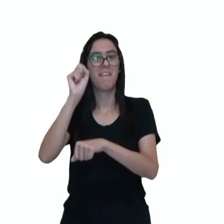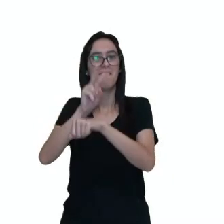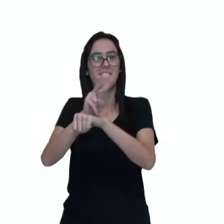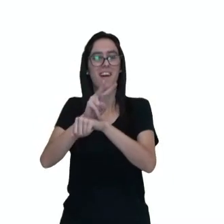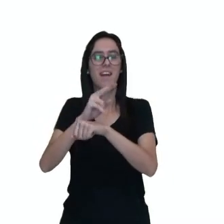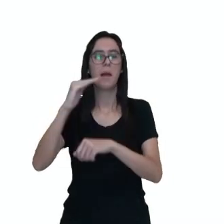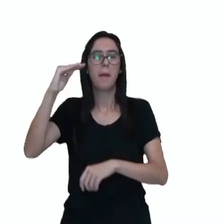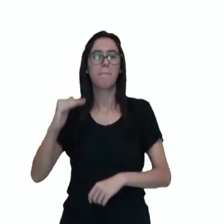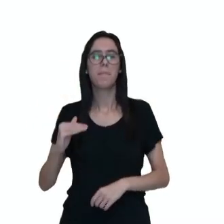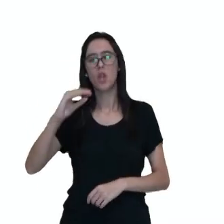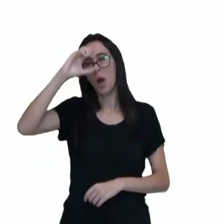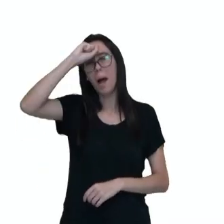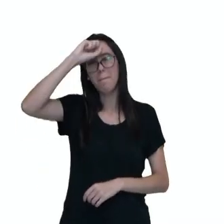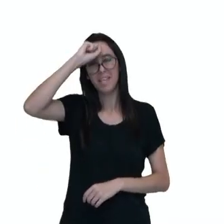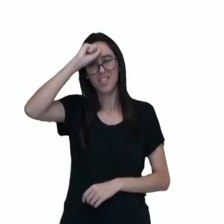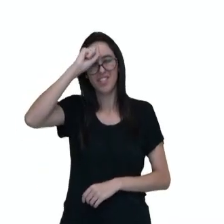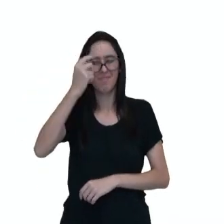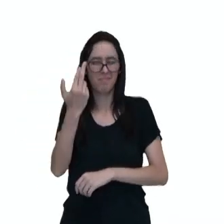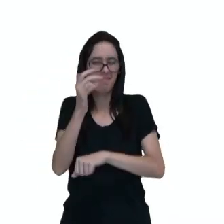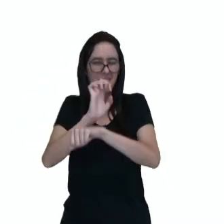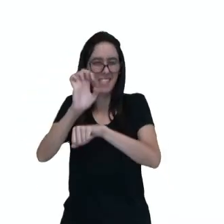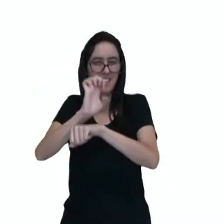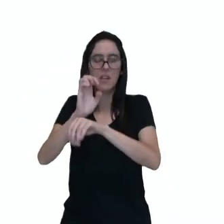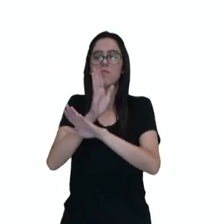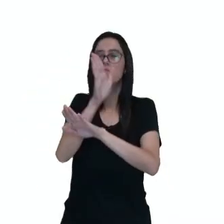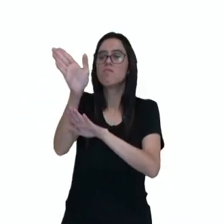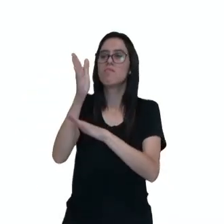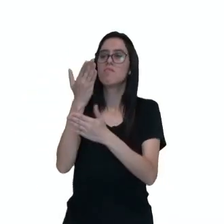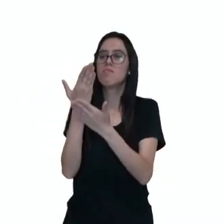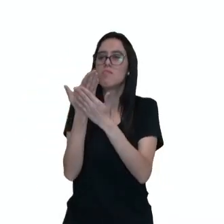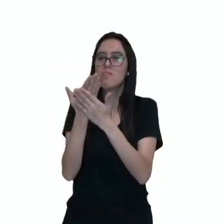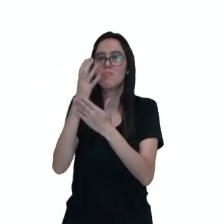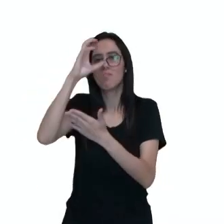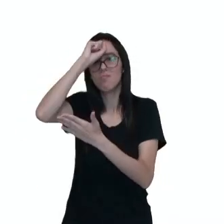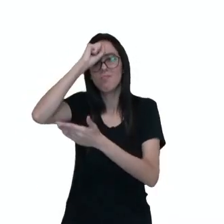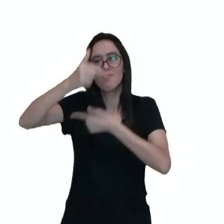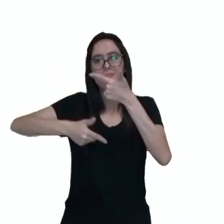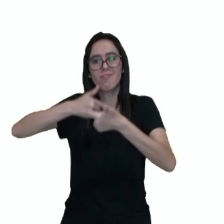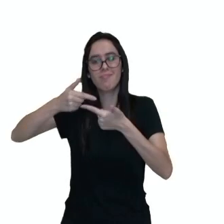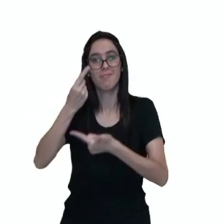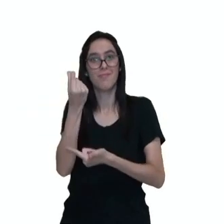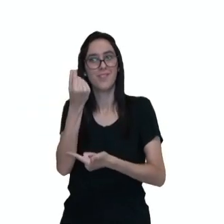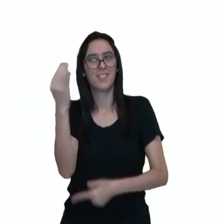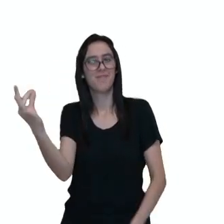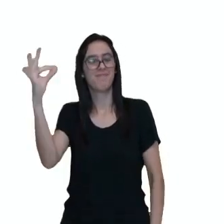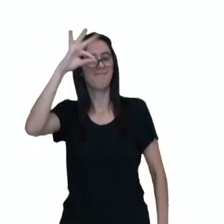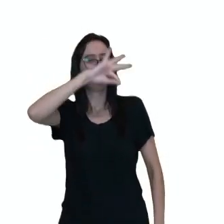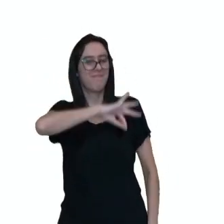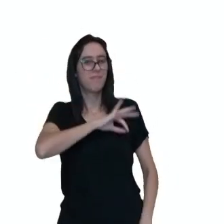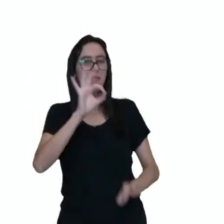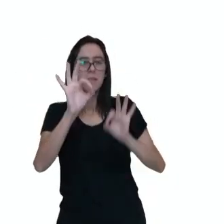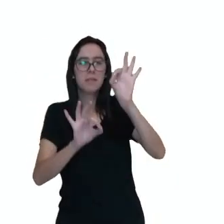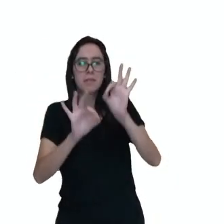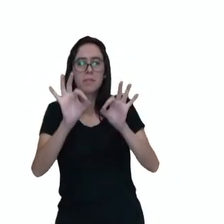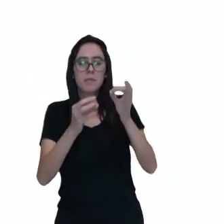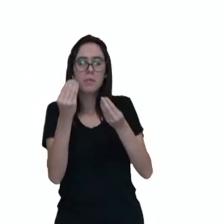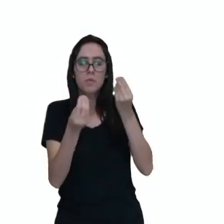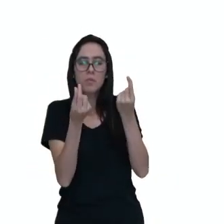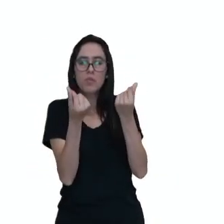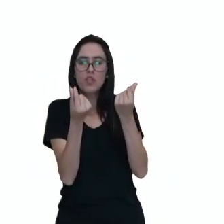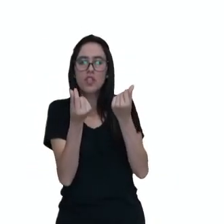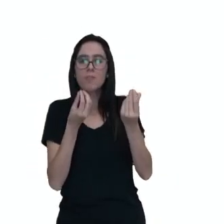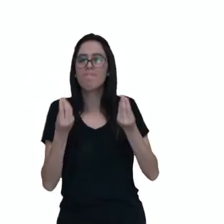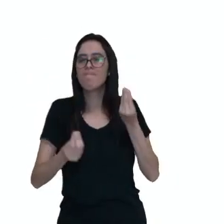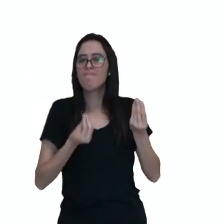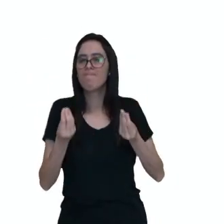em um escritório de contabilidade. Ela está feliz em finalmente ter seu próprio dinheiro e já tem grandes planos para essa grana. Claro, né?